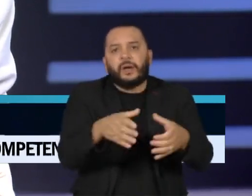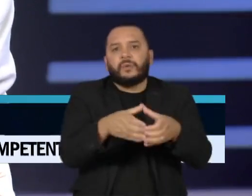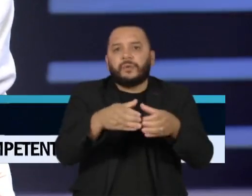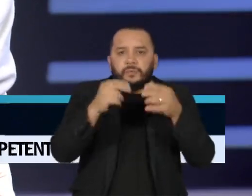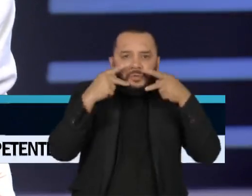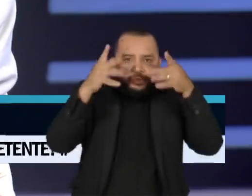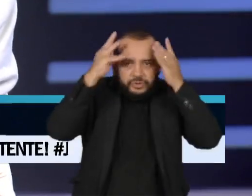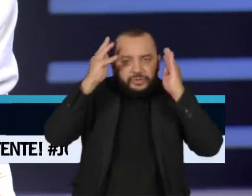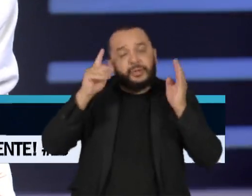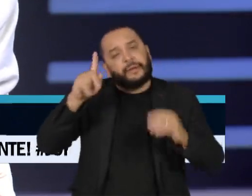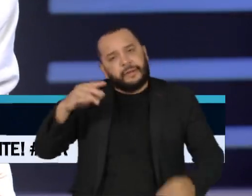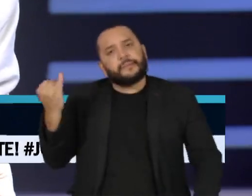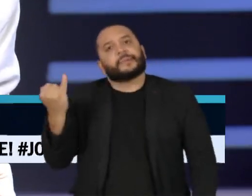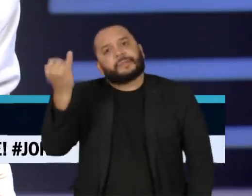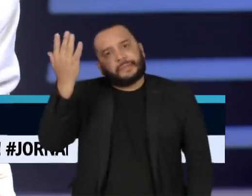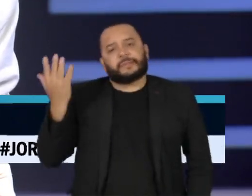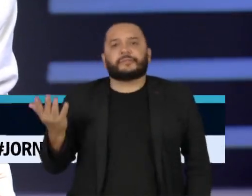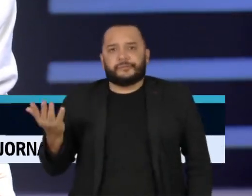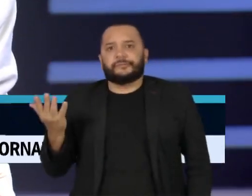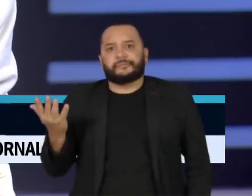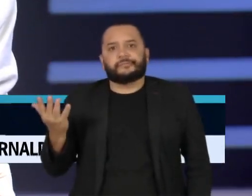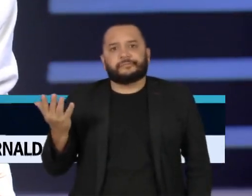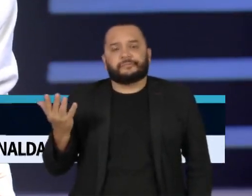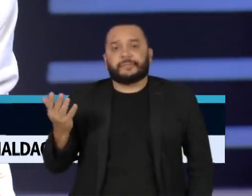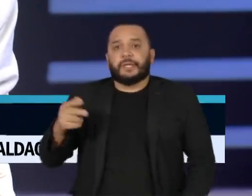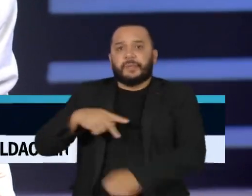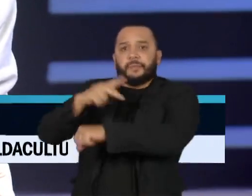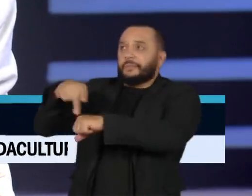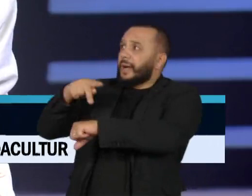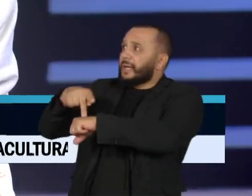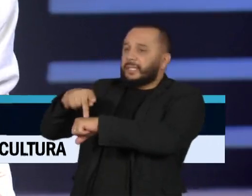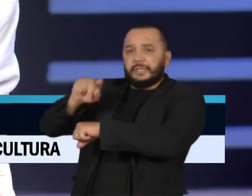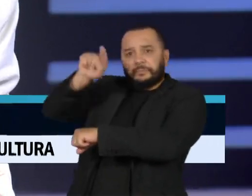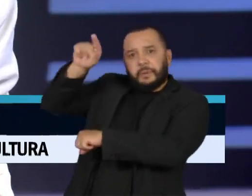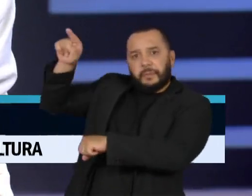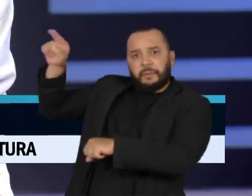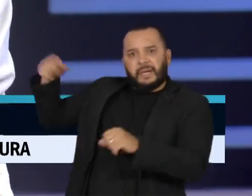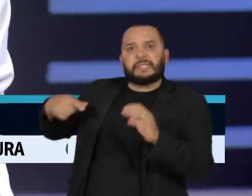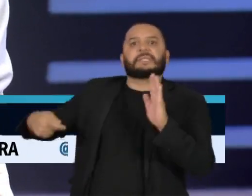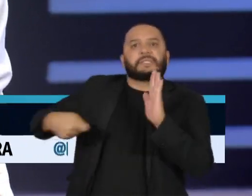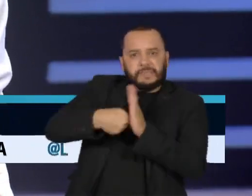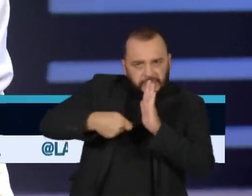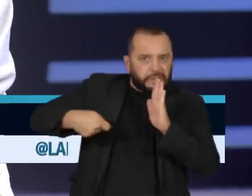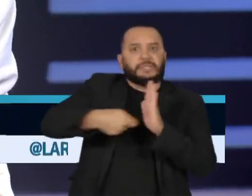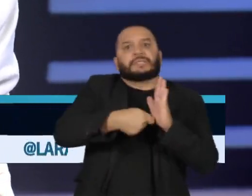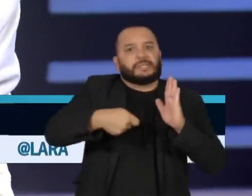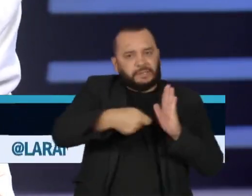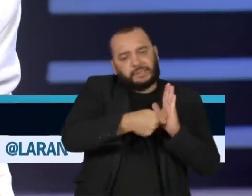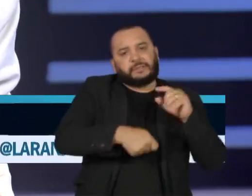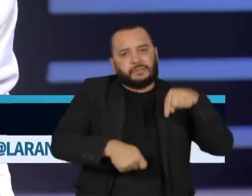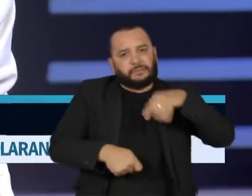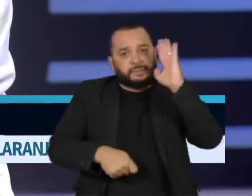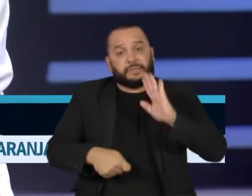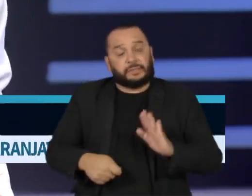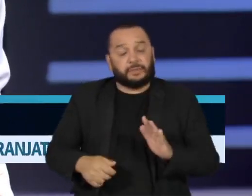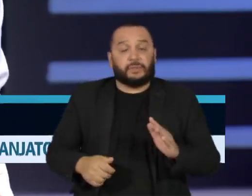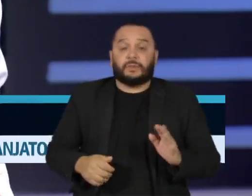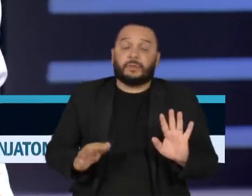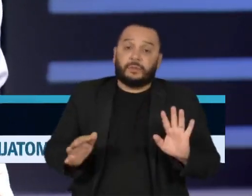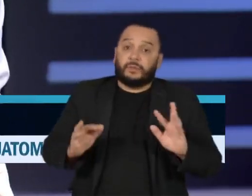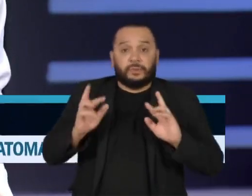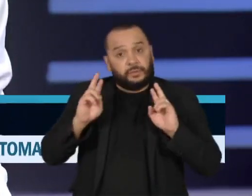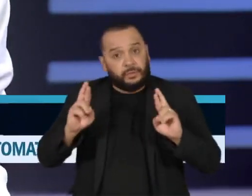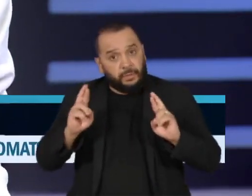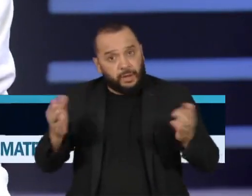como um ponto e uma pressão forte internacional. Há uma expectativa de que agora, com a